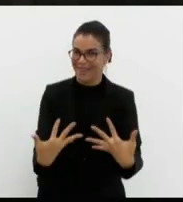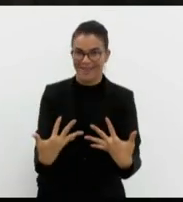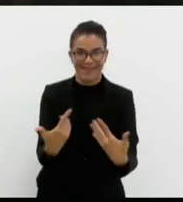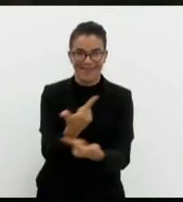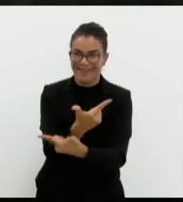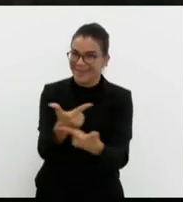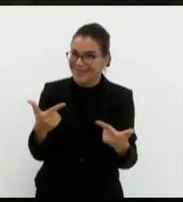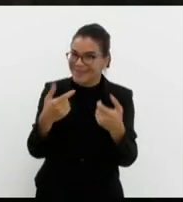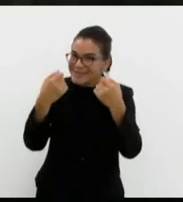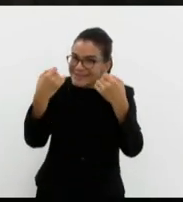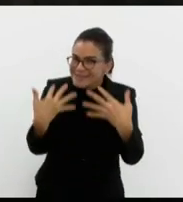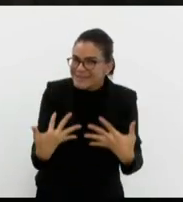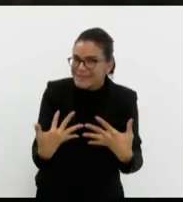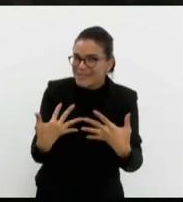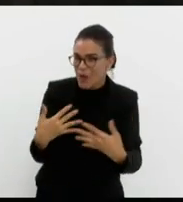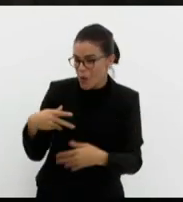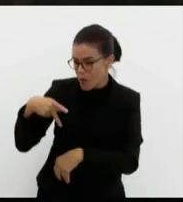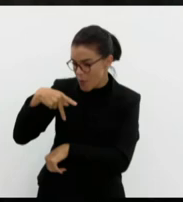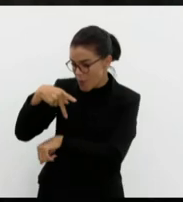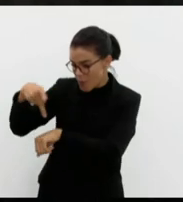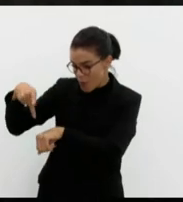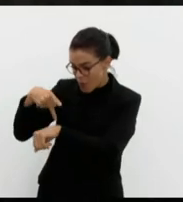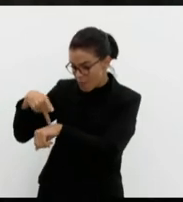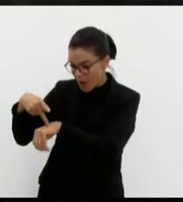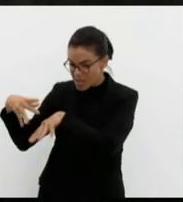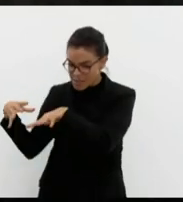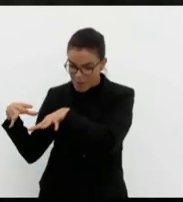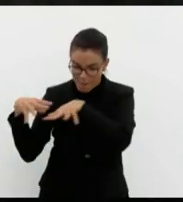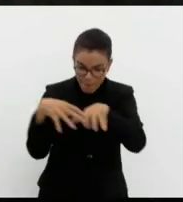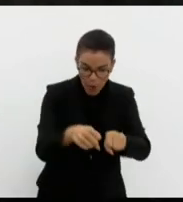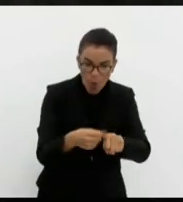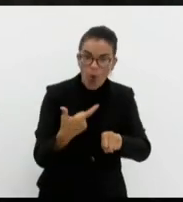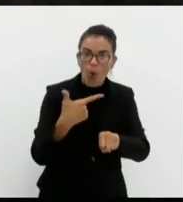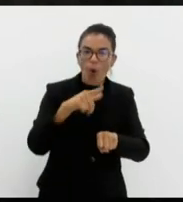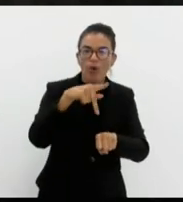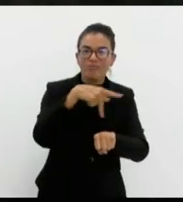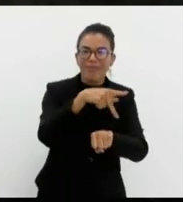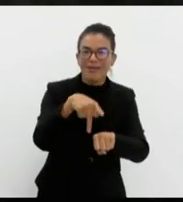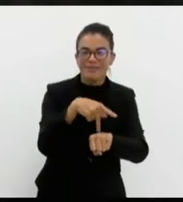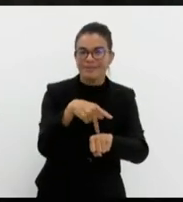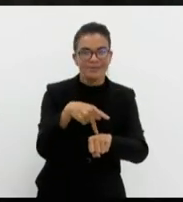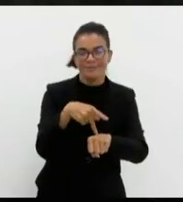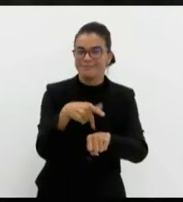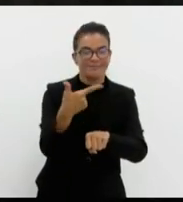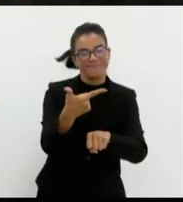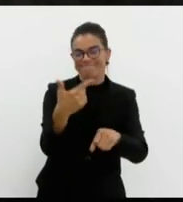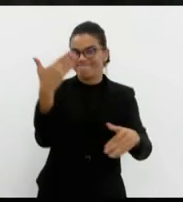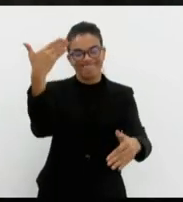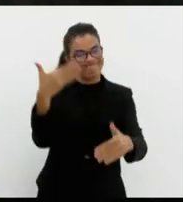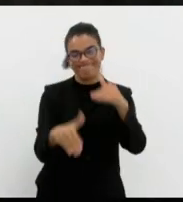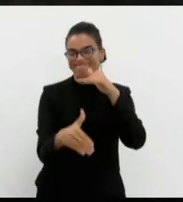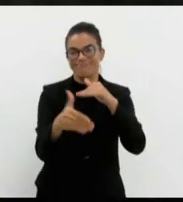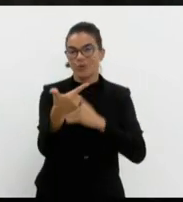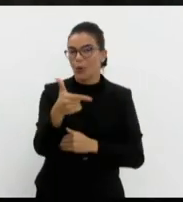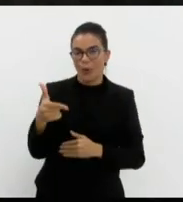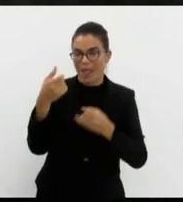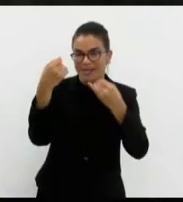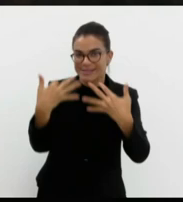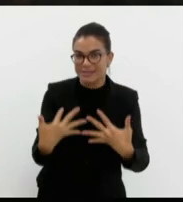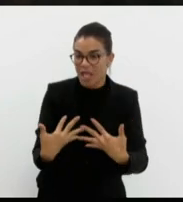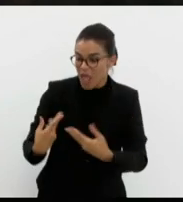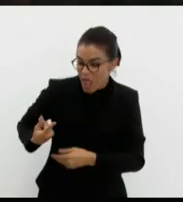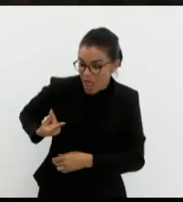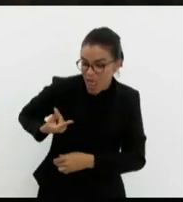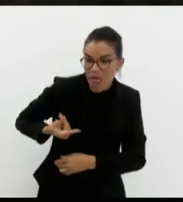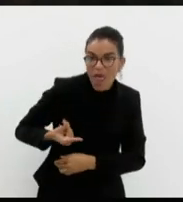Porque o simples fato de um país invadir o outro já não justifica mais. e perdura até